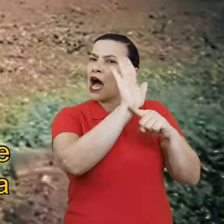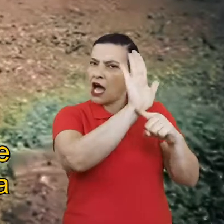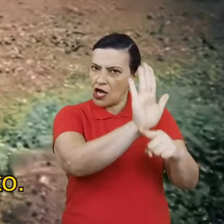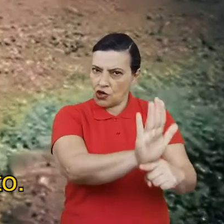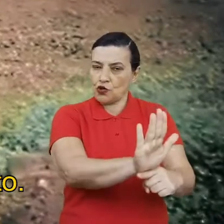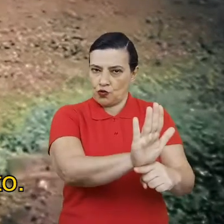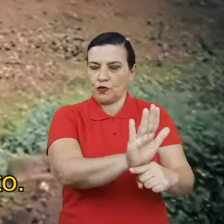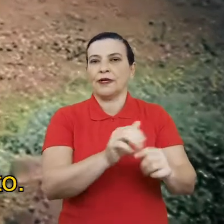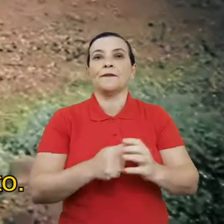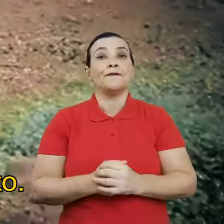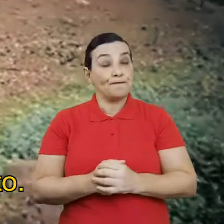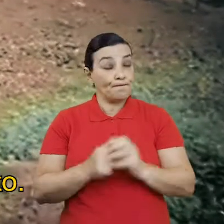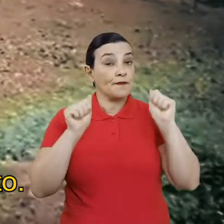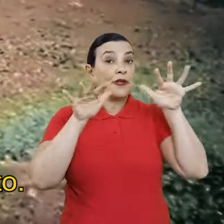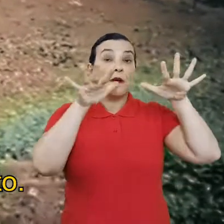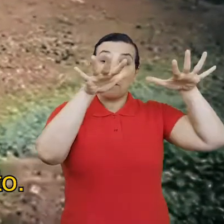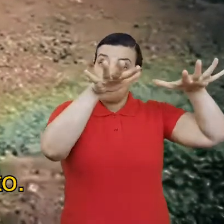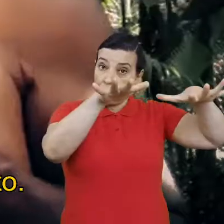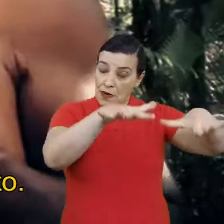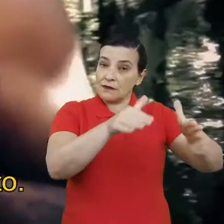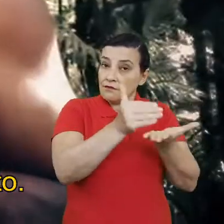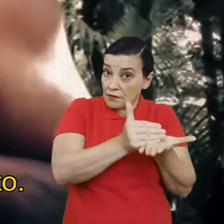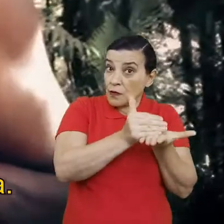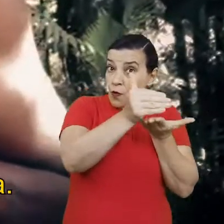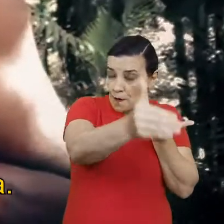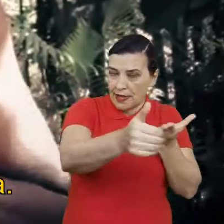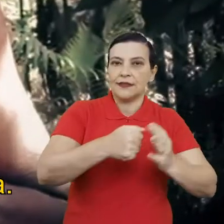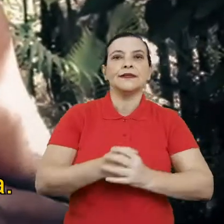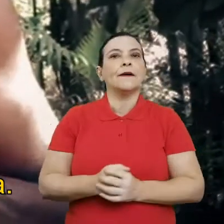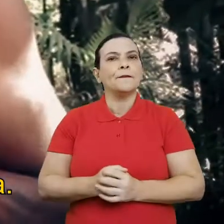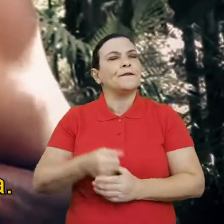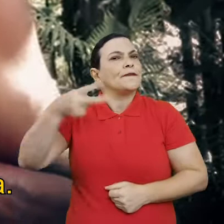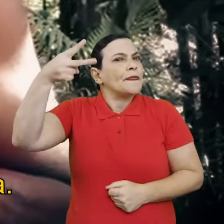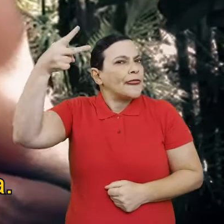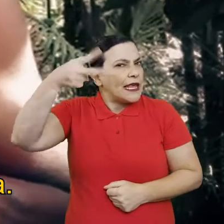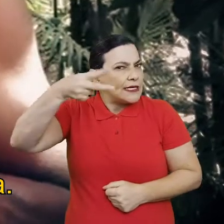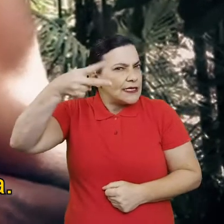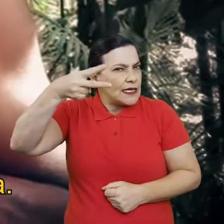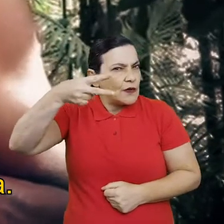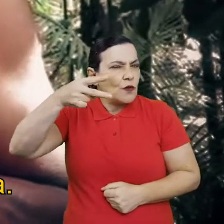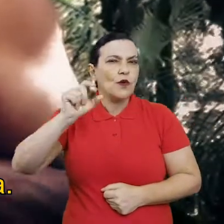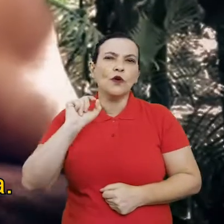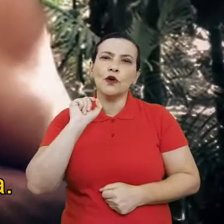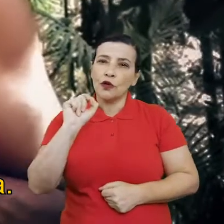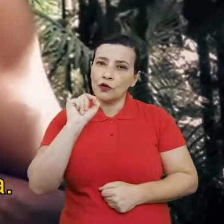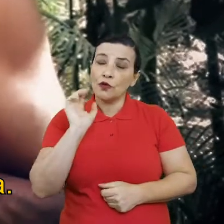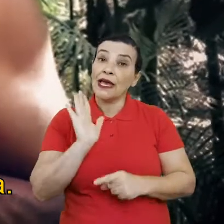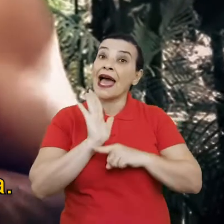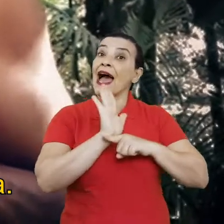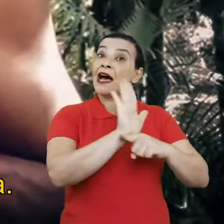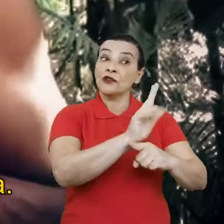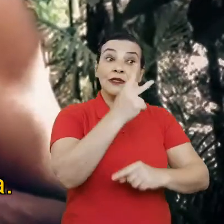pessoa, que no caso aqui seria o início do benzimento. A segunda etapa seria o chamamento dos bancos da vida,